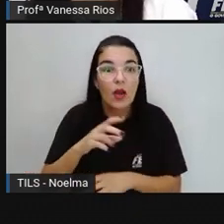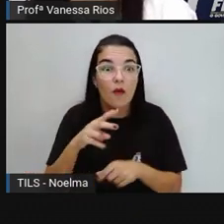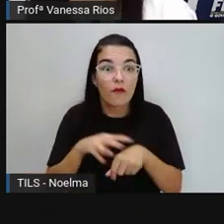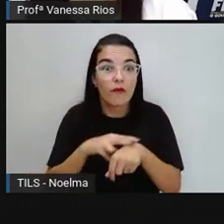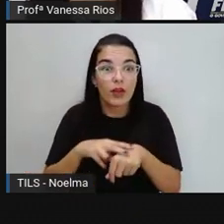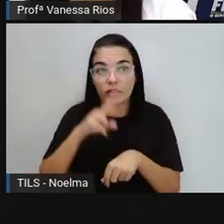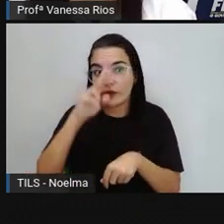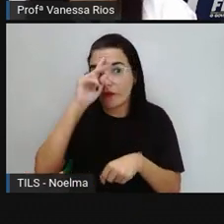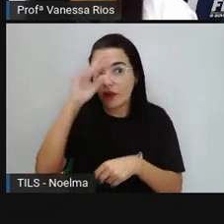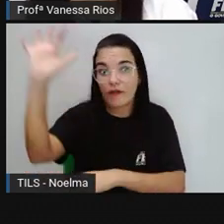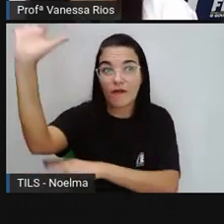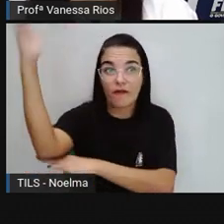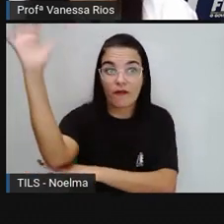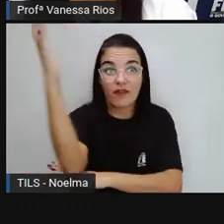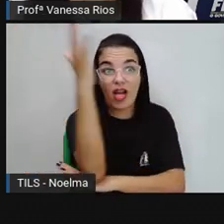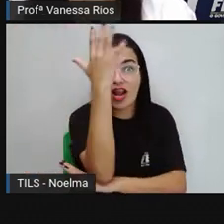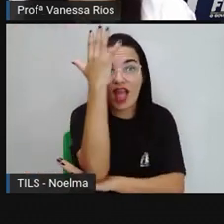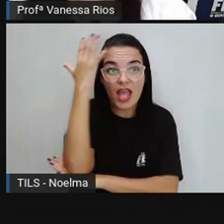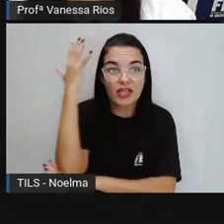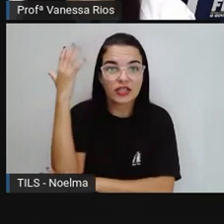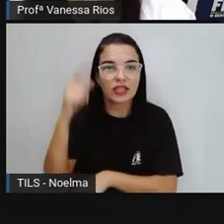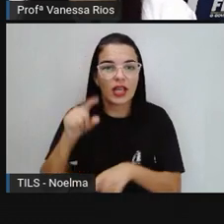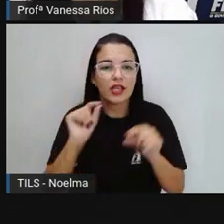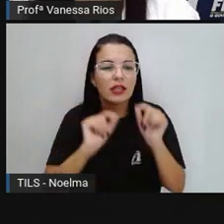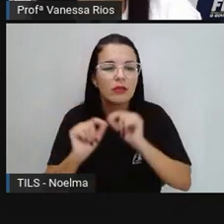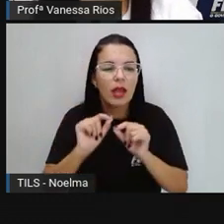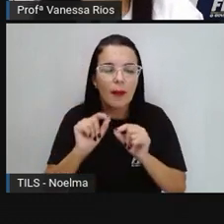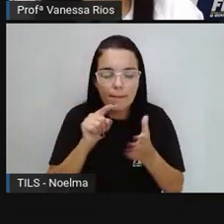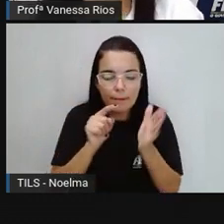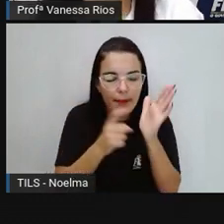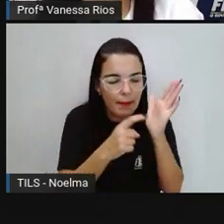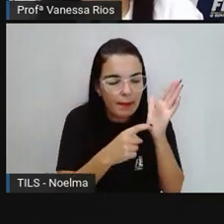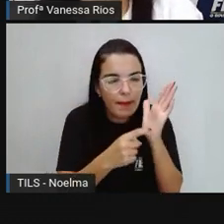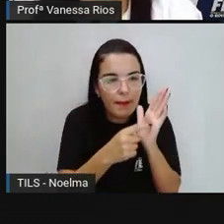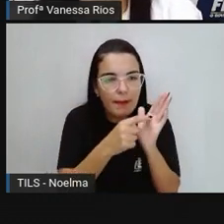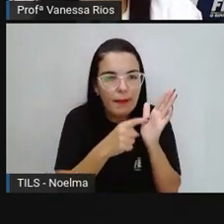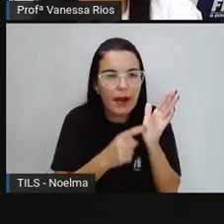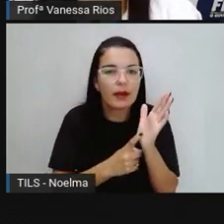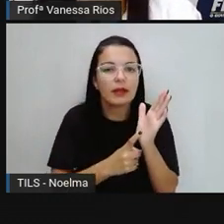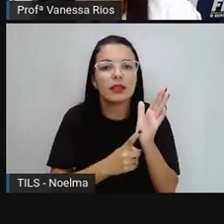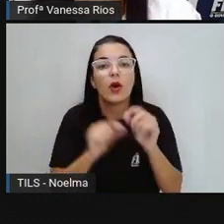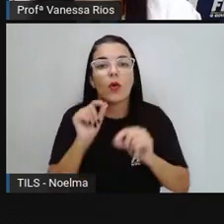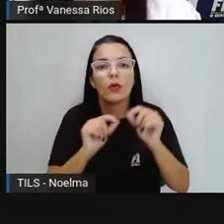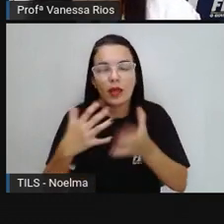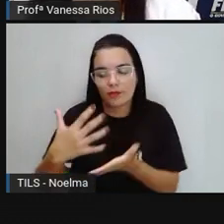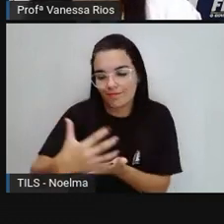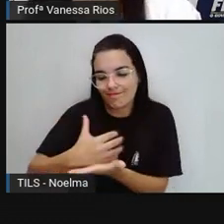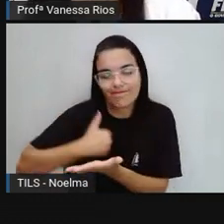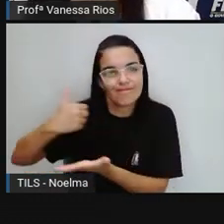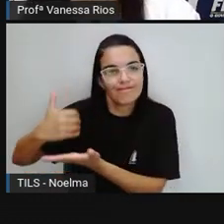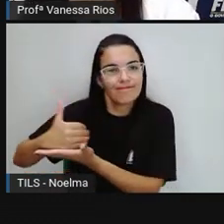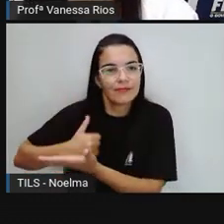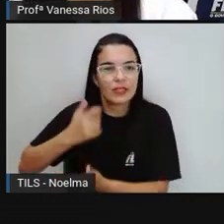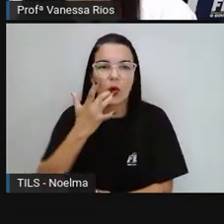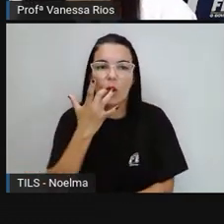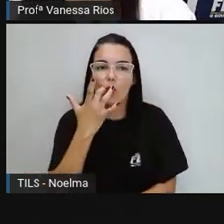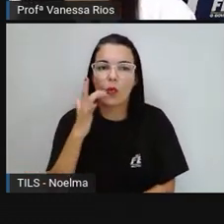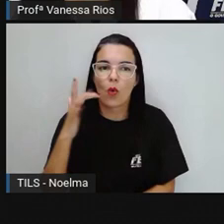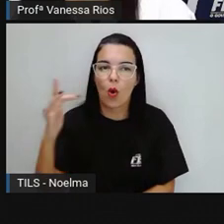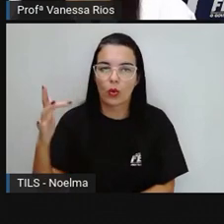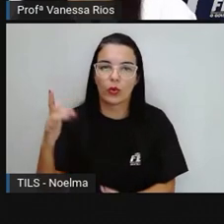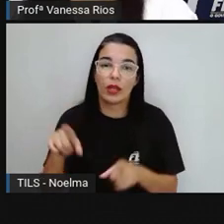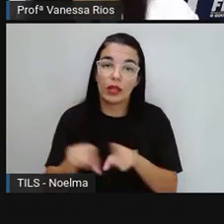escuro floresta e esse pontilhado, né, representando o extrativismo. Então, observamos aí